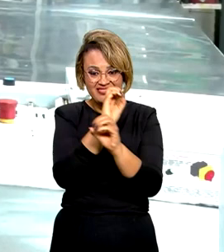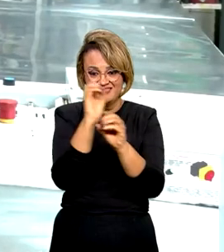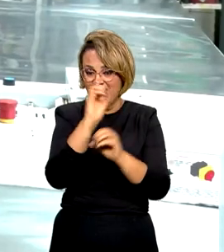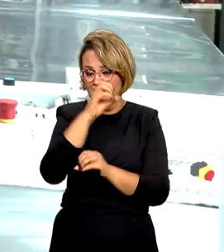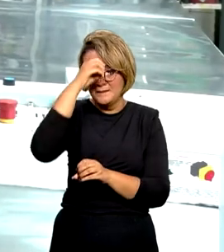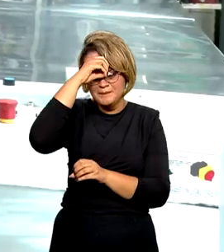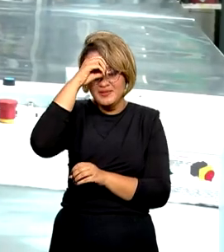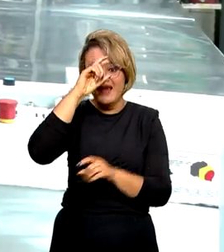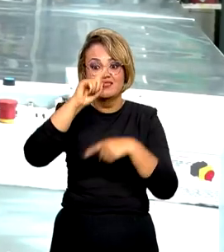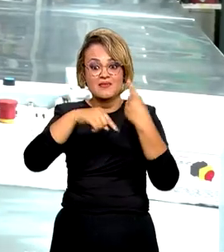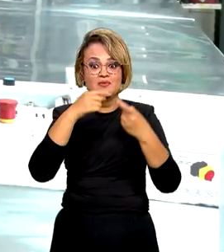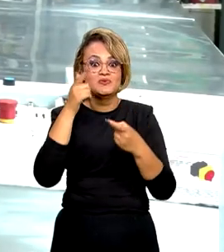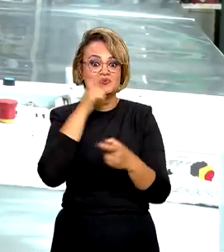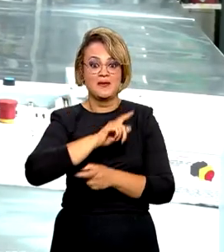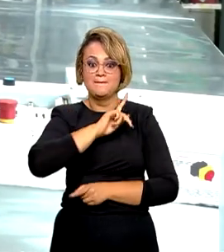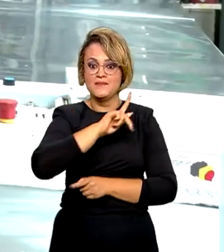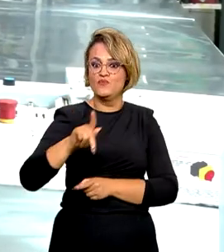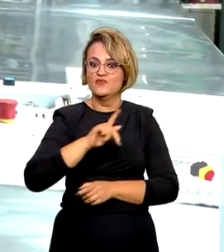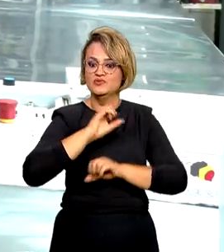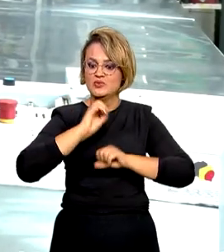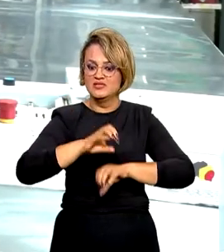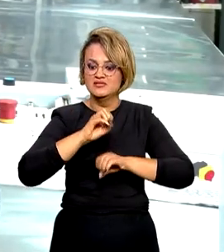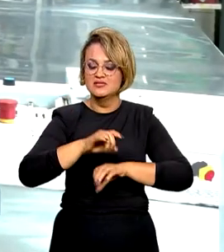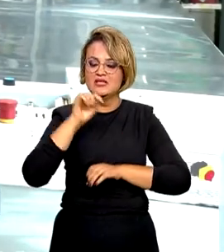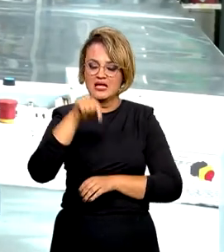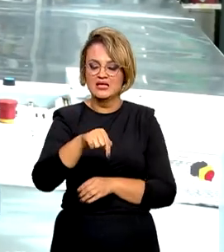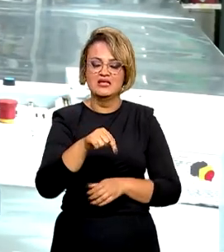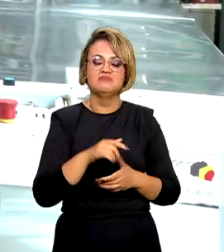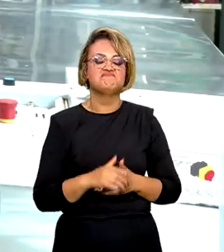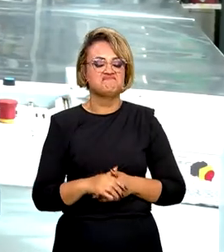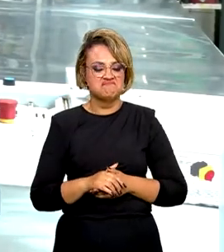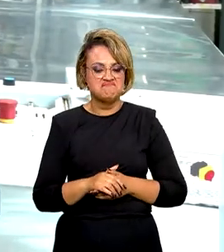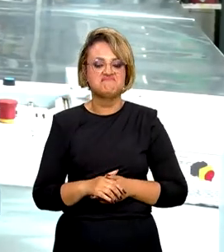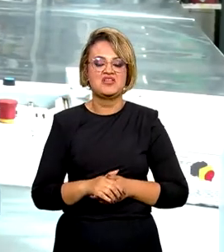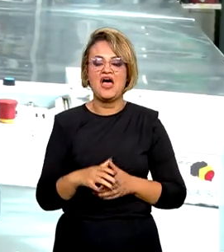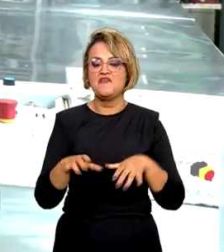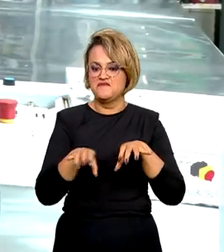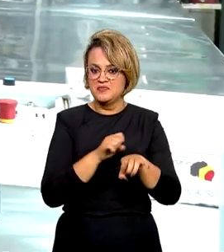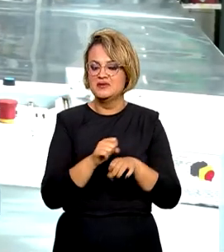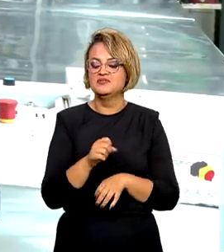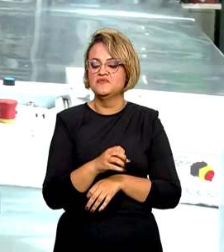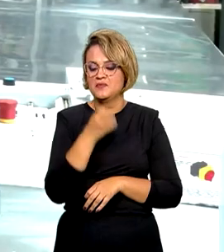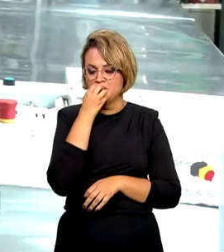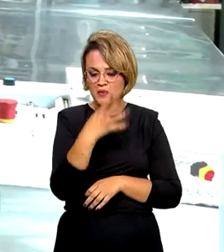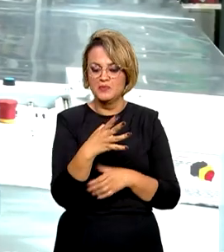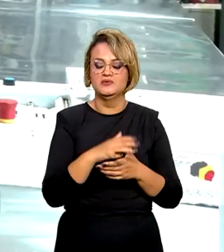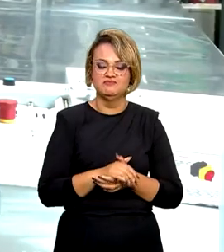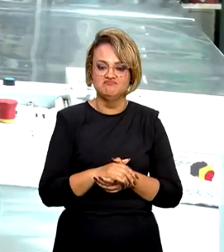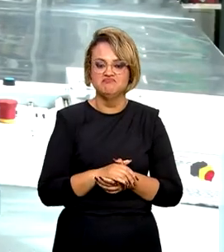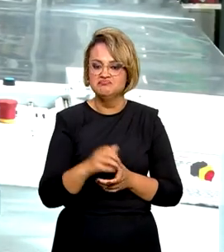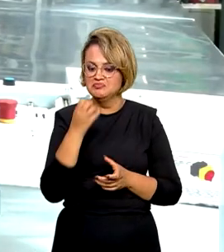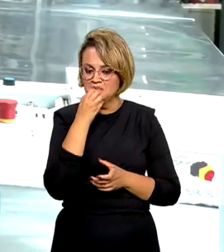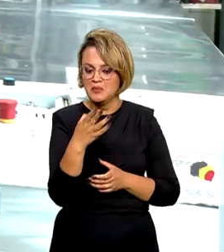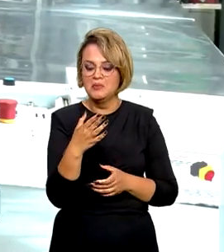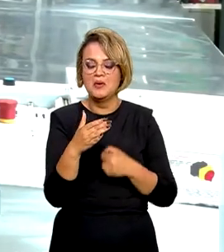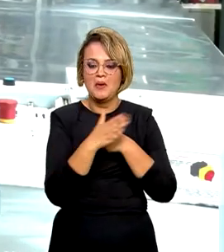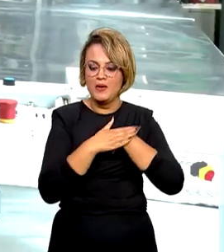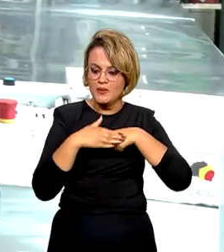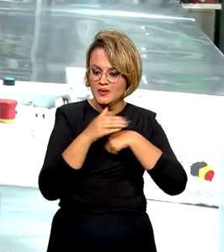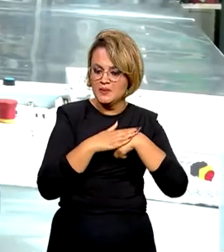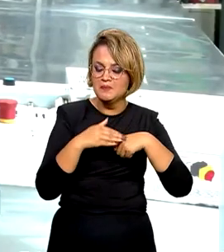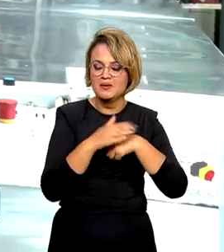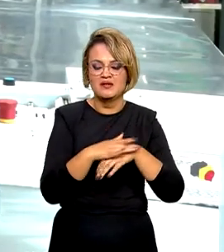consegue ser professor aqui no seu país, com certeza. A formação foi boa, o acolhimento